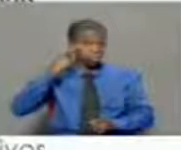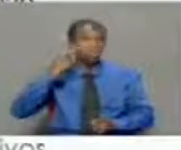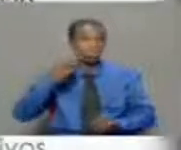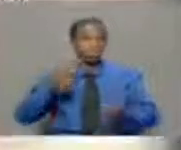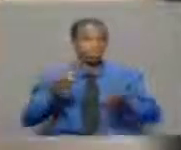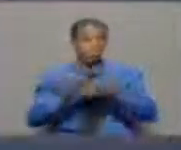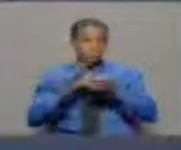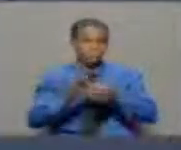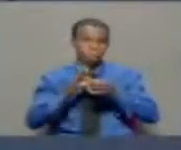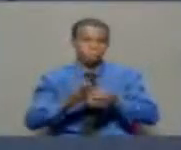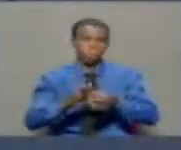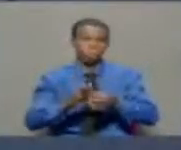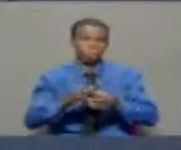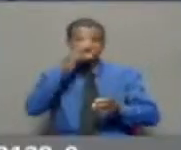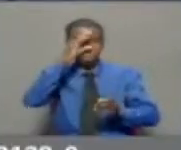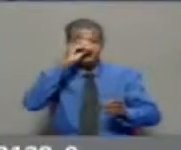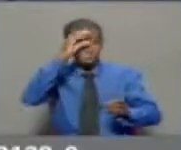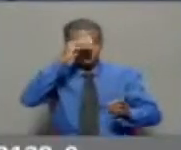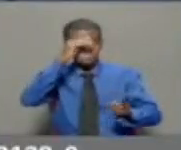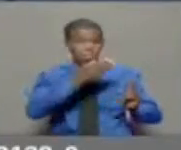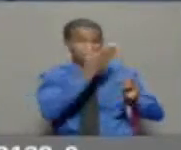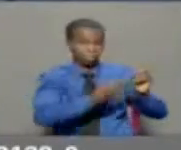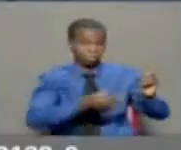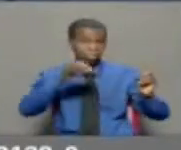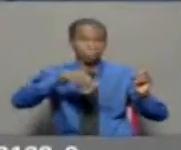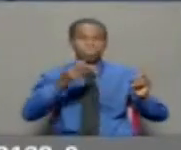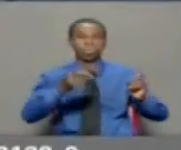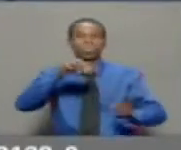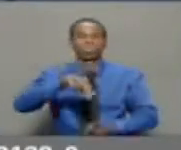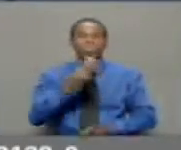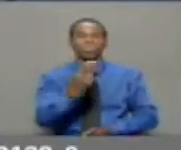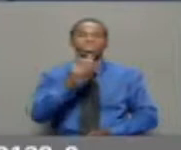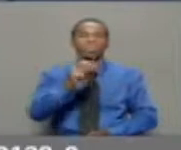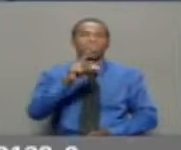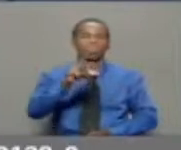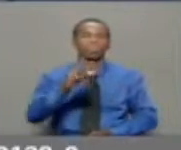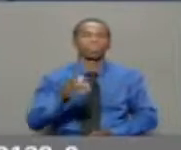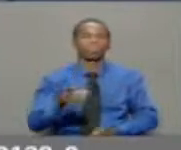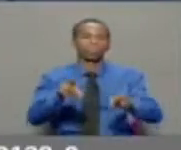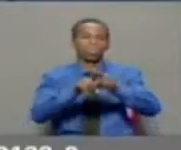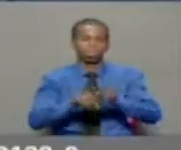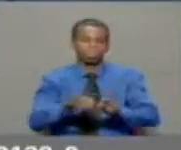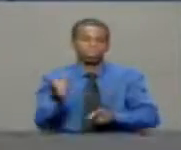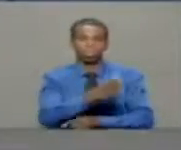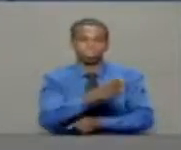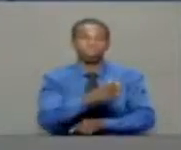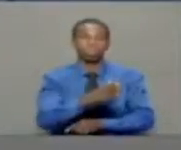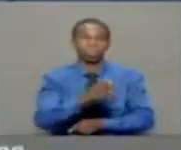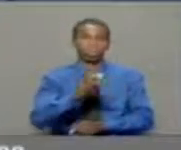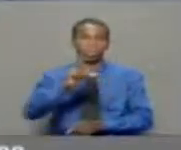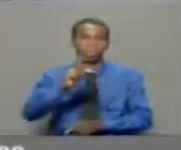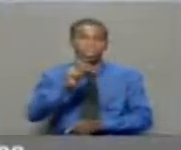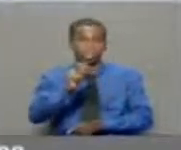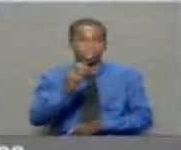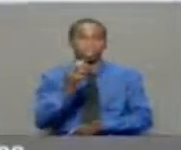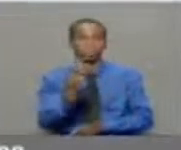SA, Manuel Hélder Vieira Dias Jr. e Leopoldino Fragoso do Nascimento, procederam